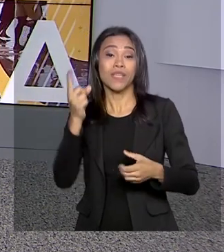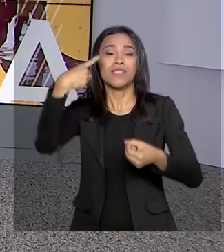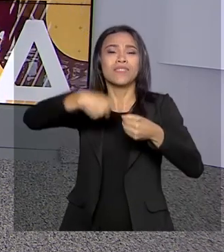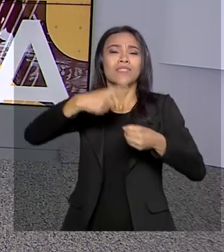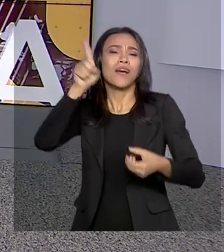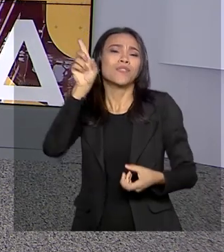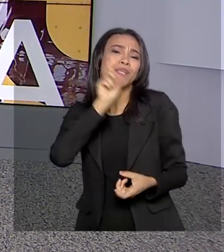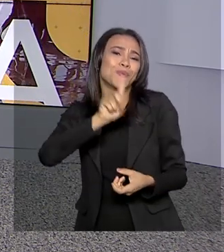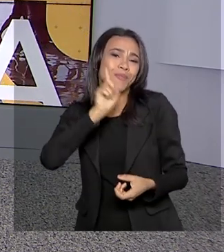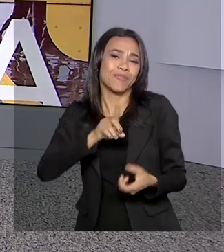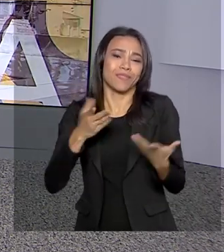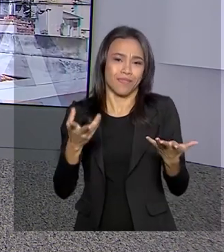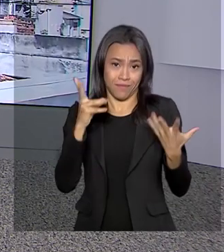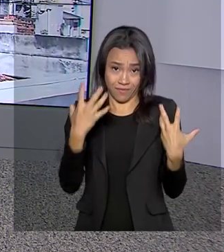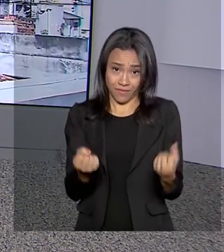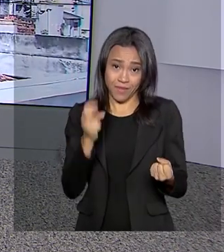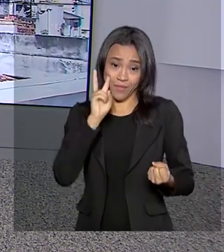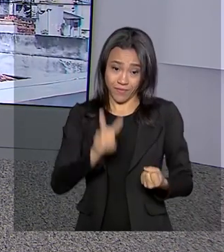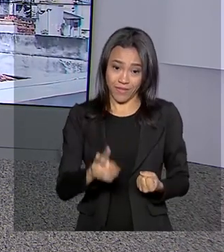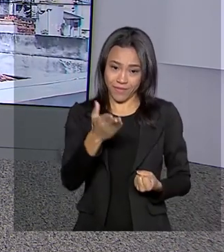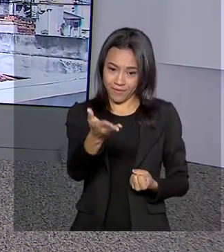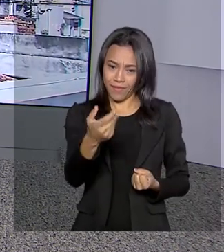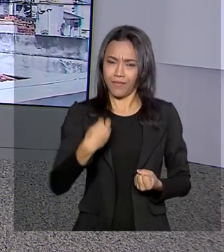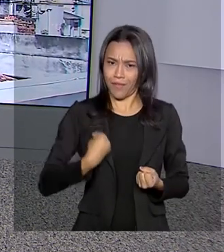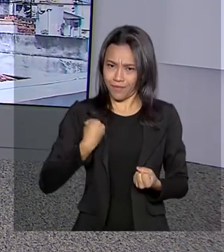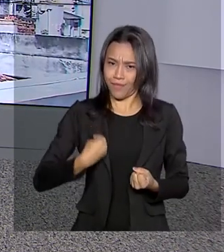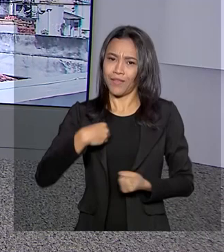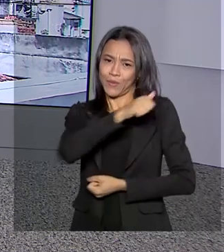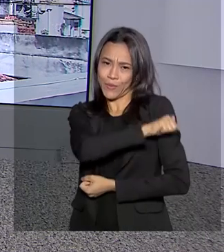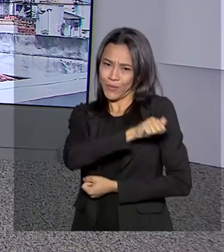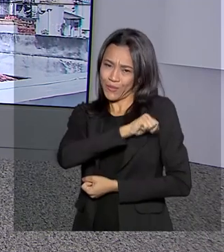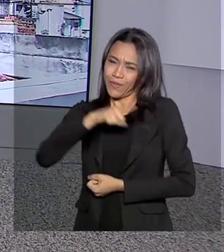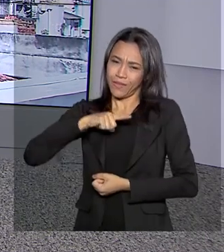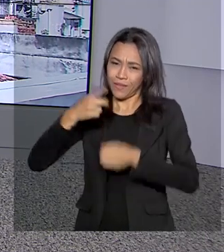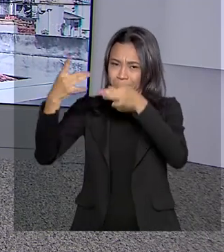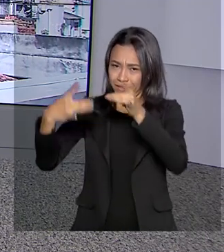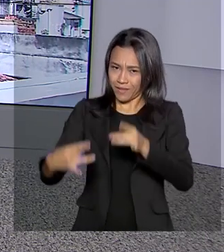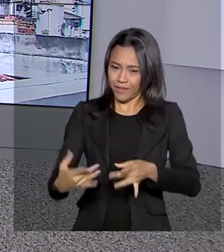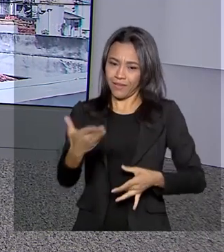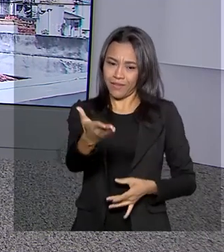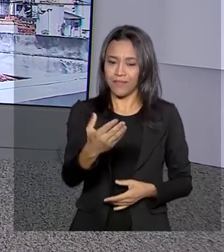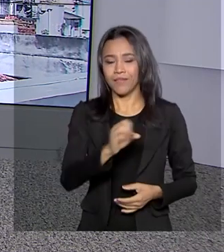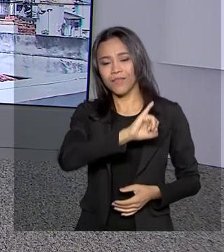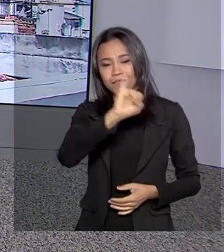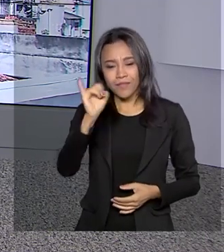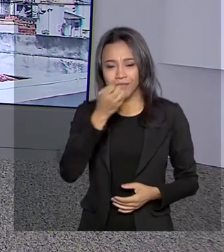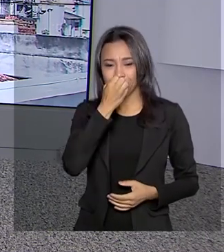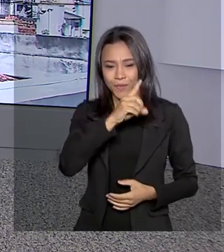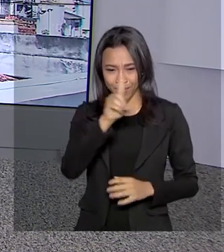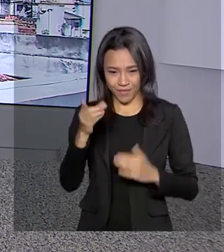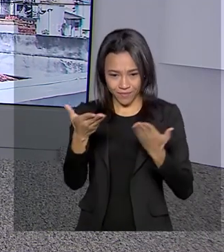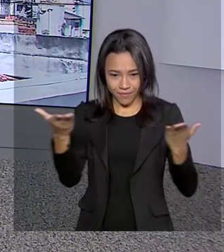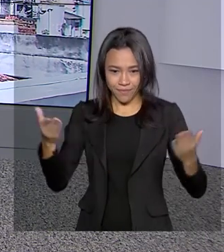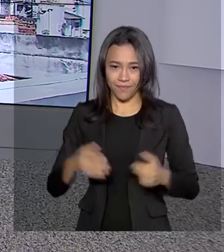nos Estados Unidos. Vamos falar com o repórter Tiago Pimenta, ele está no Rio de Janeiro e traz os detalhes para a gente. Olá, Tiago, bom dia para você.